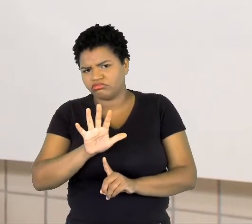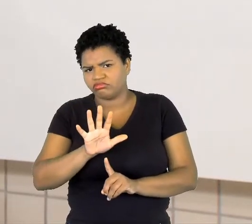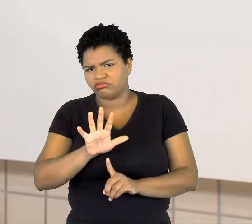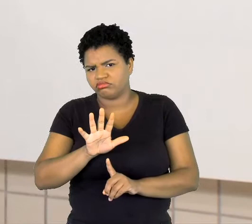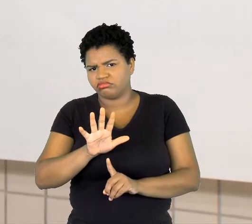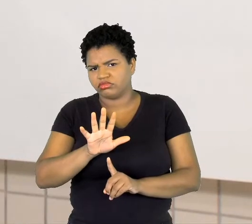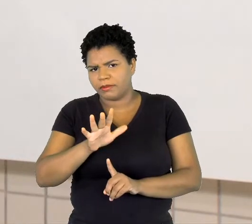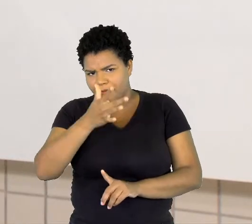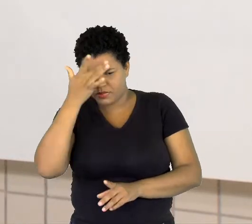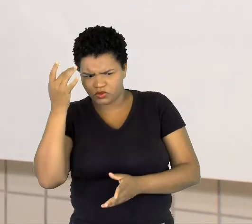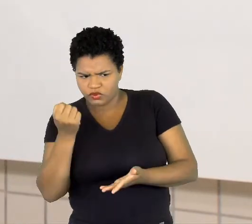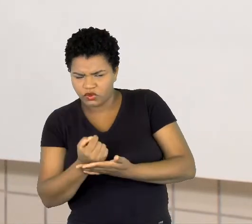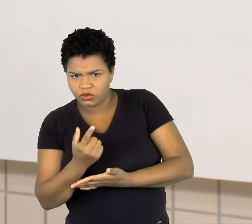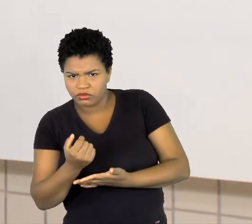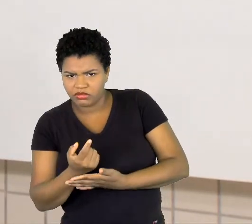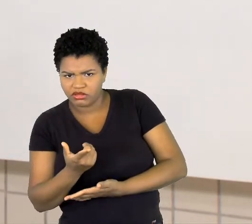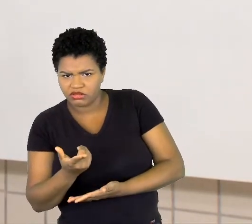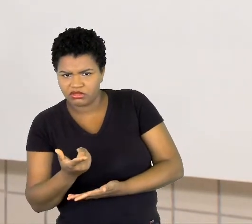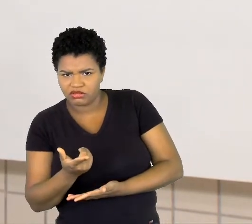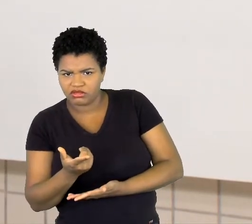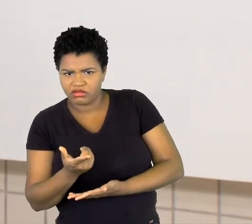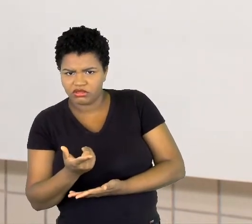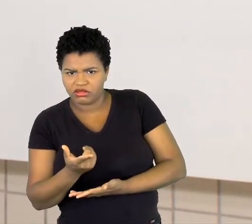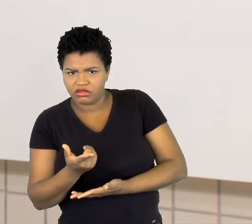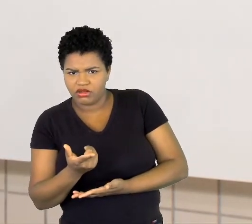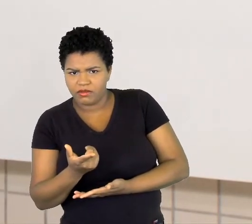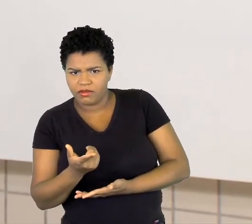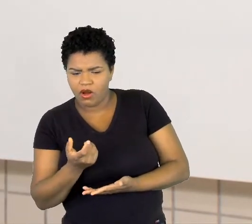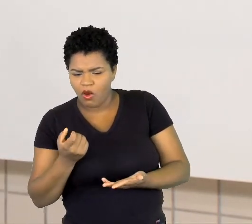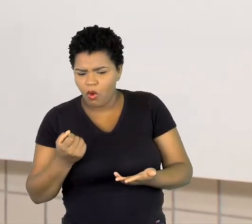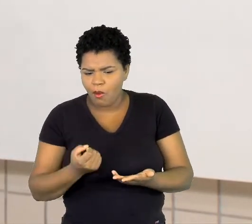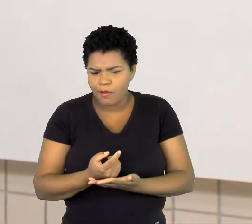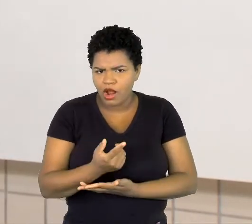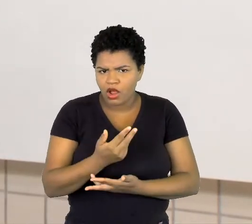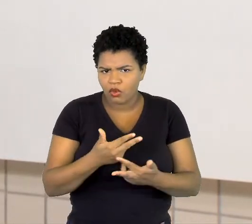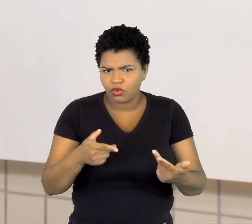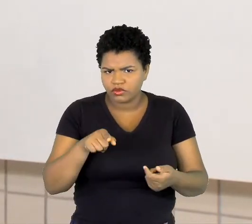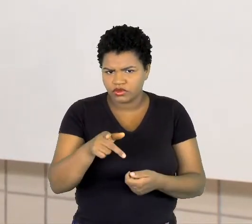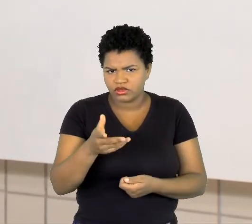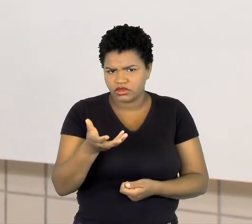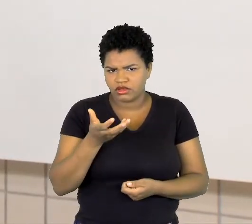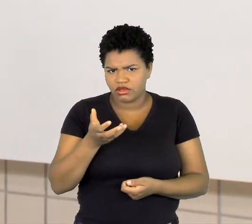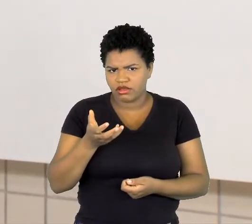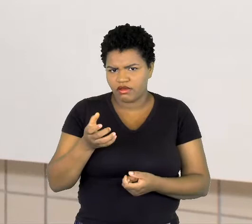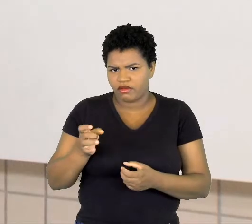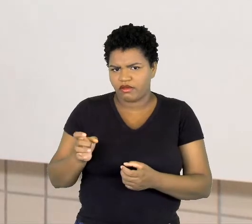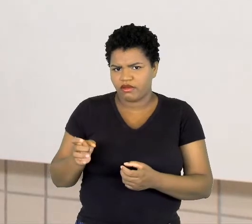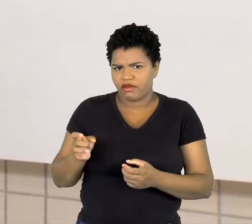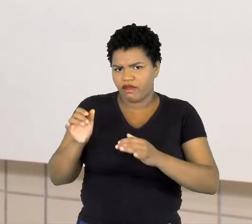consumidor a adquirir o produto que você quer fazer no seu anúncio publicitário.